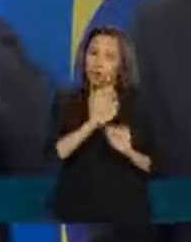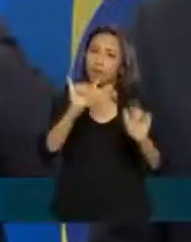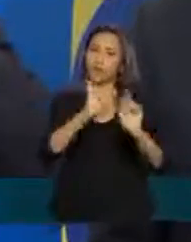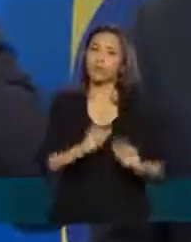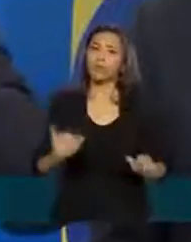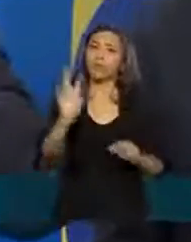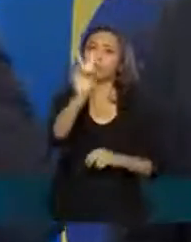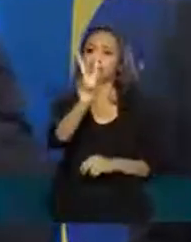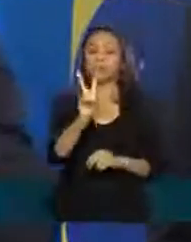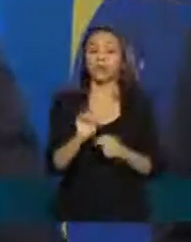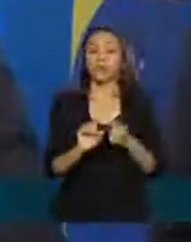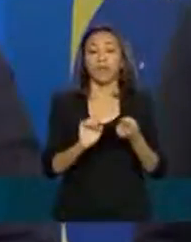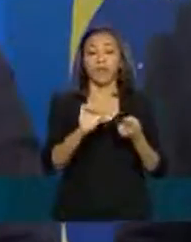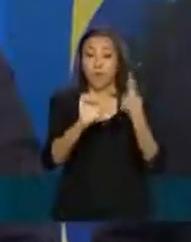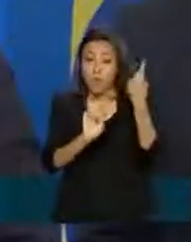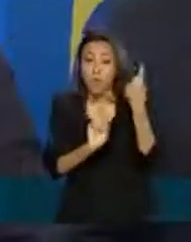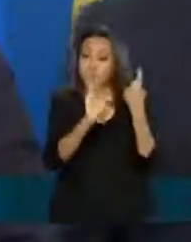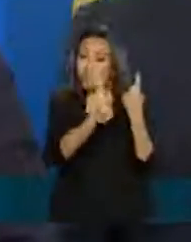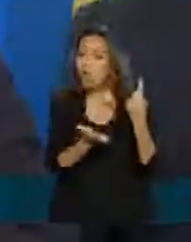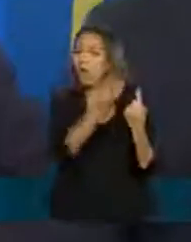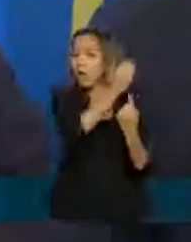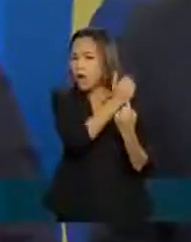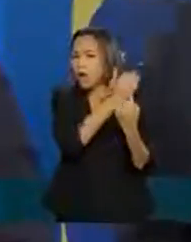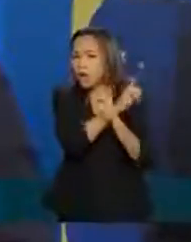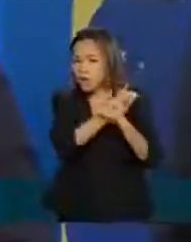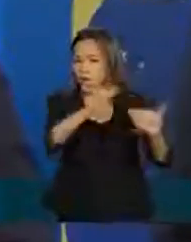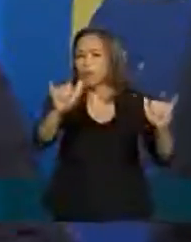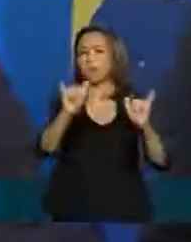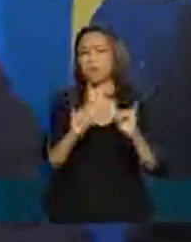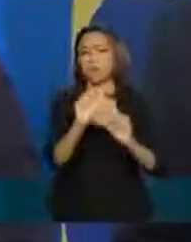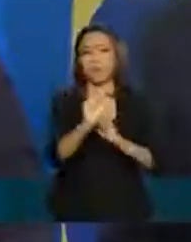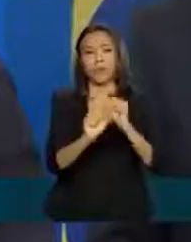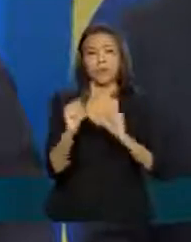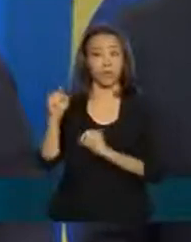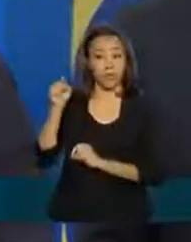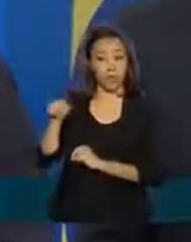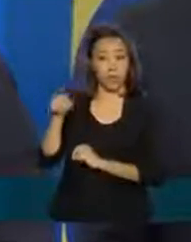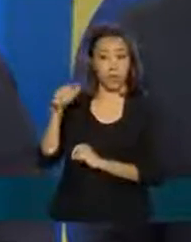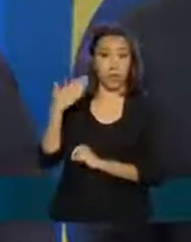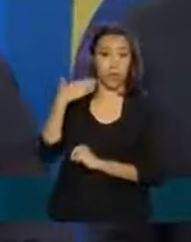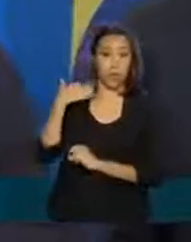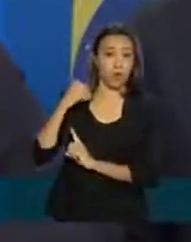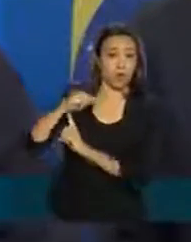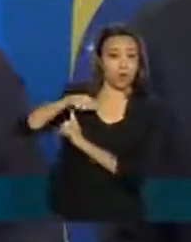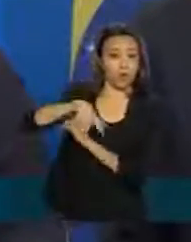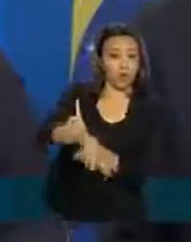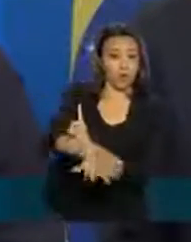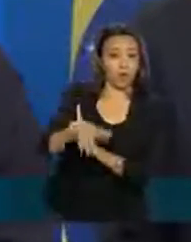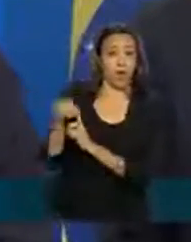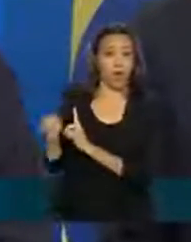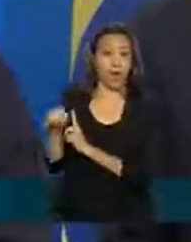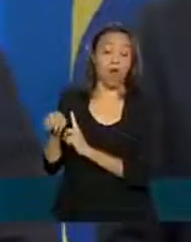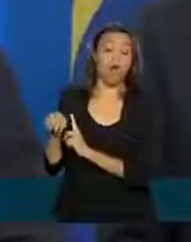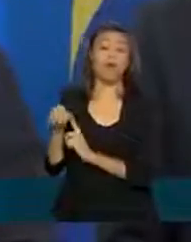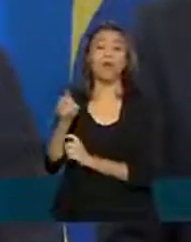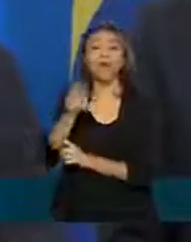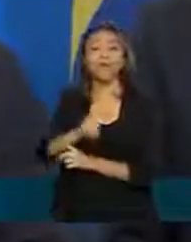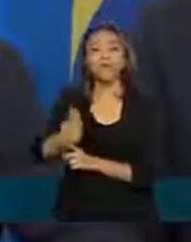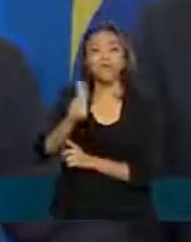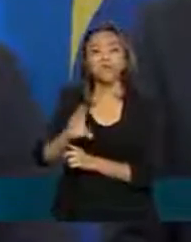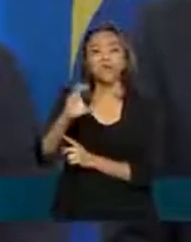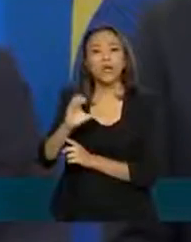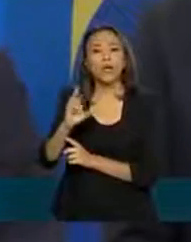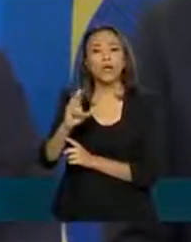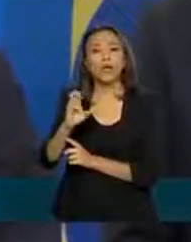é um programa que eu já tinha anunciado, que é a possibilidade do Banco Central poder financiar bancos usando crédito como